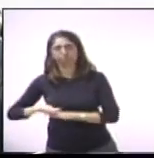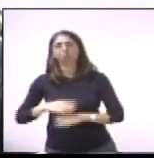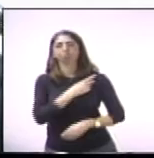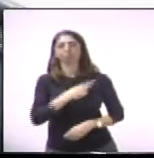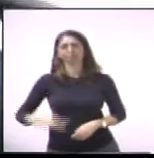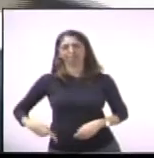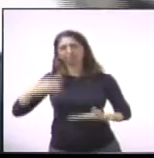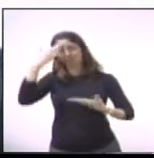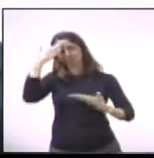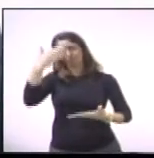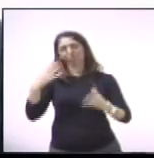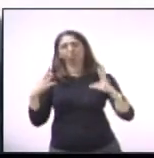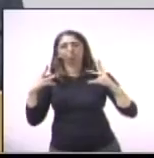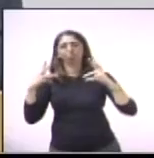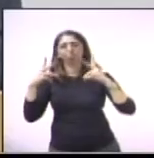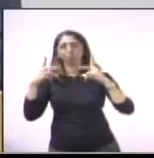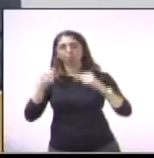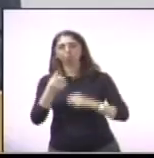Doutor Osbonati.